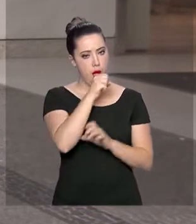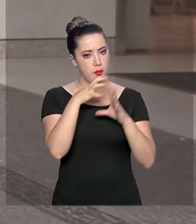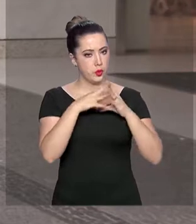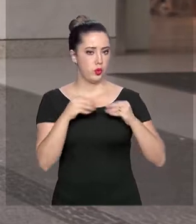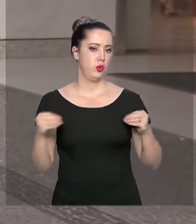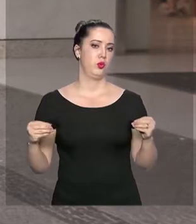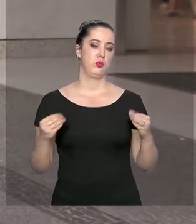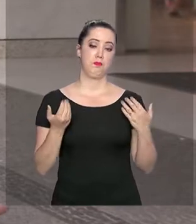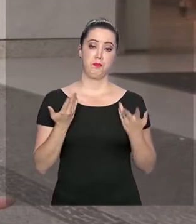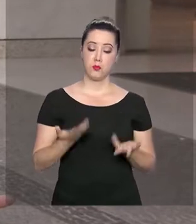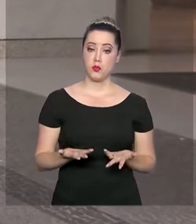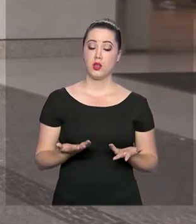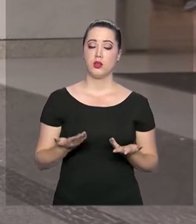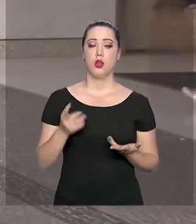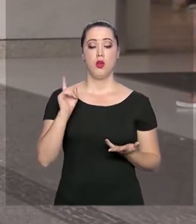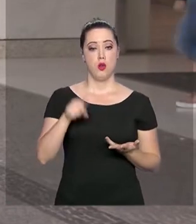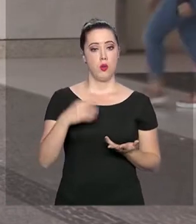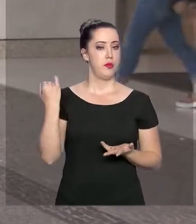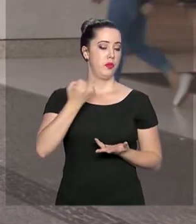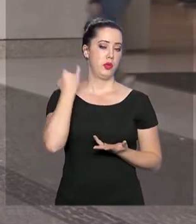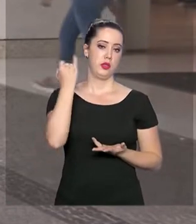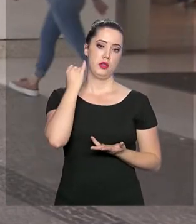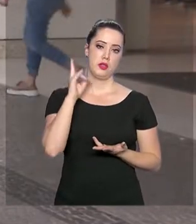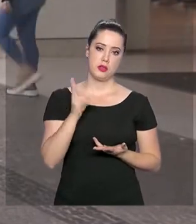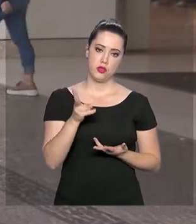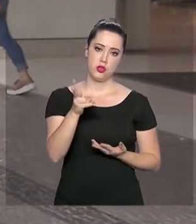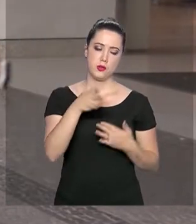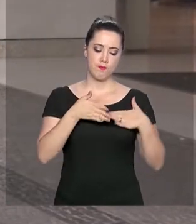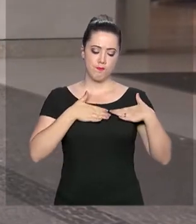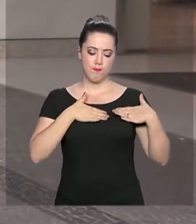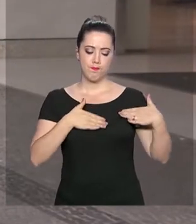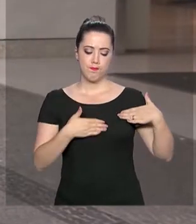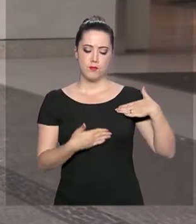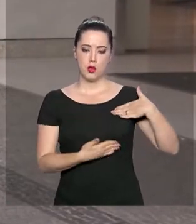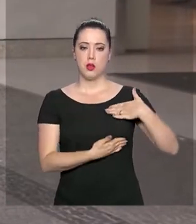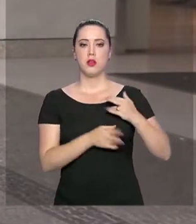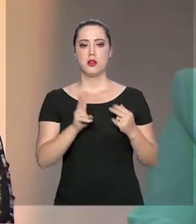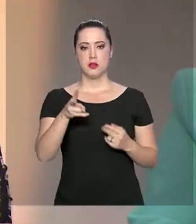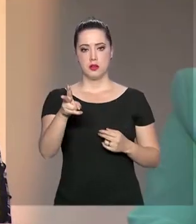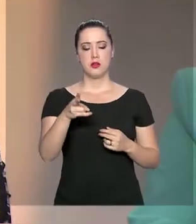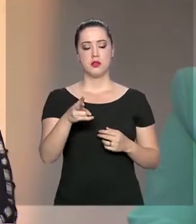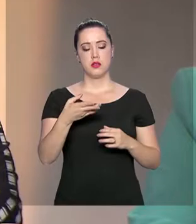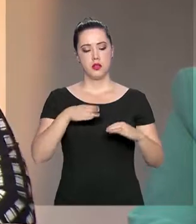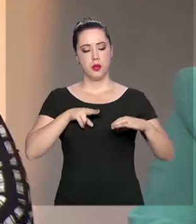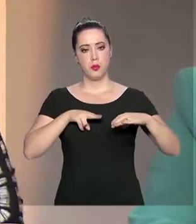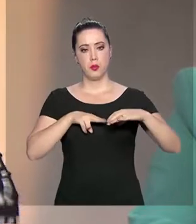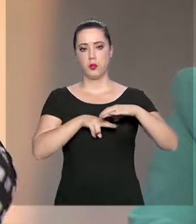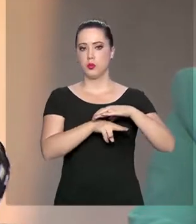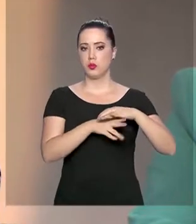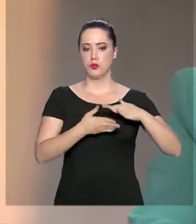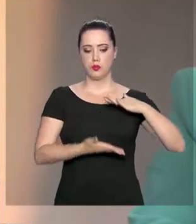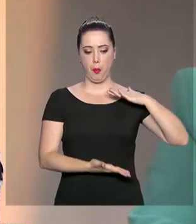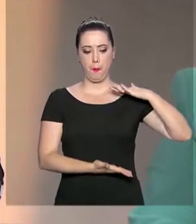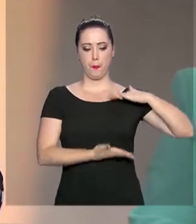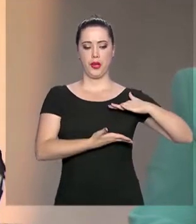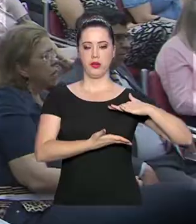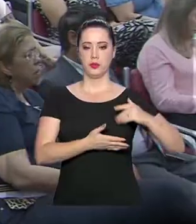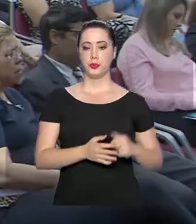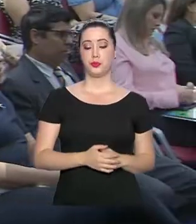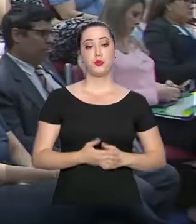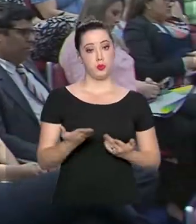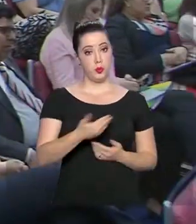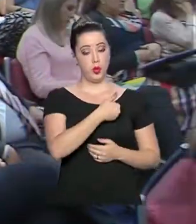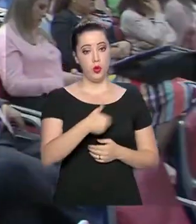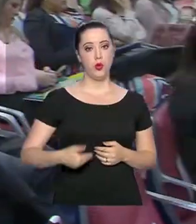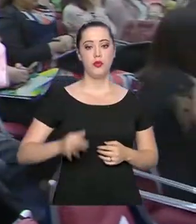menos agressiva. Por isso, a importância do autoexame e da mamografia. O governo federal trabalha para que as mulheres